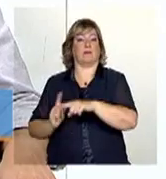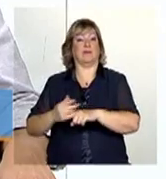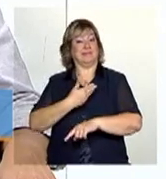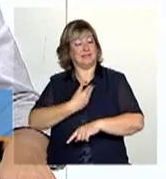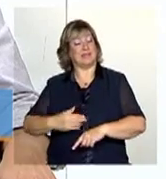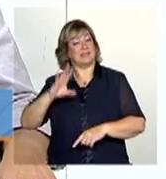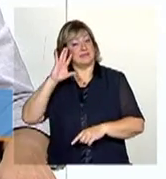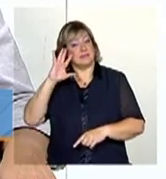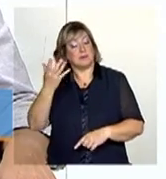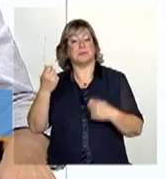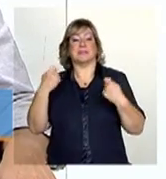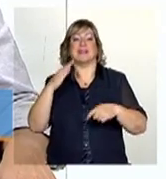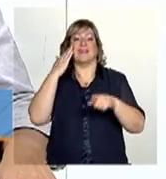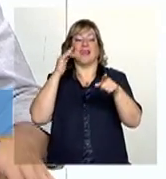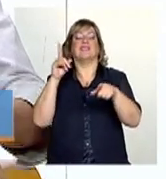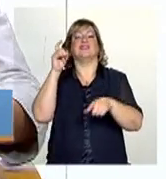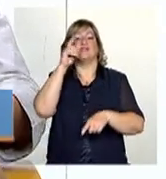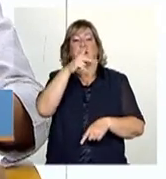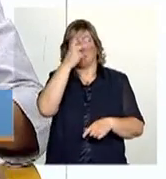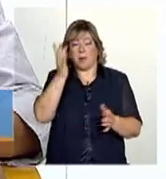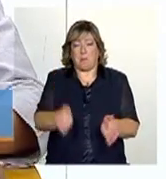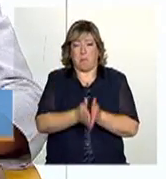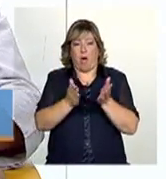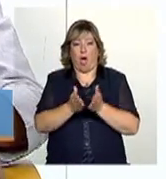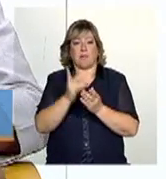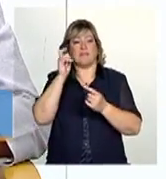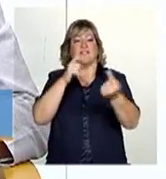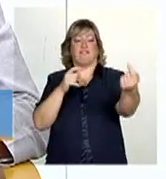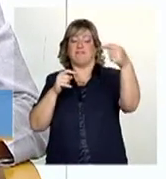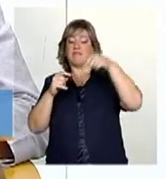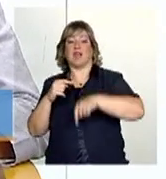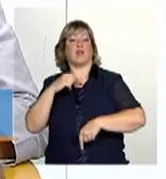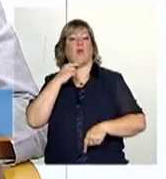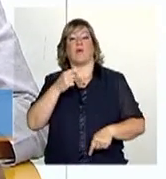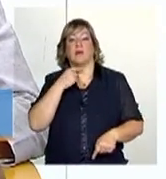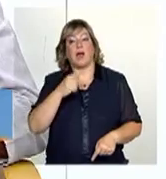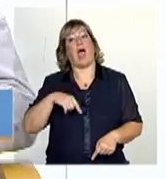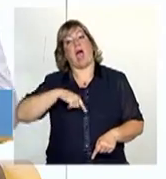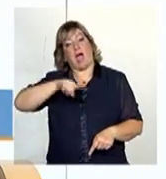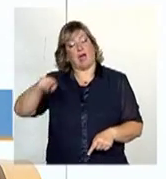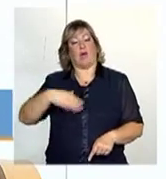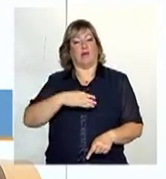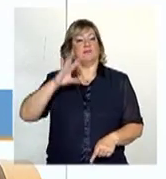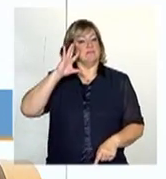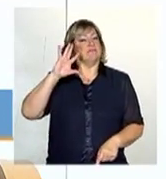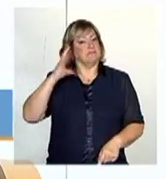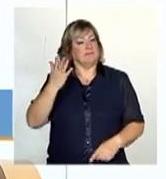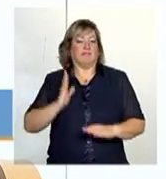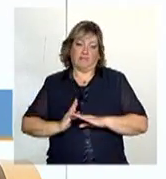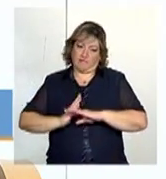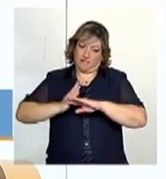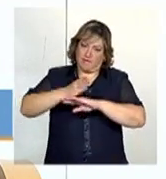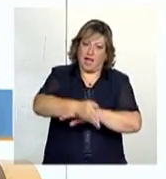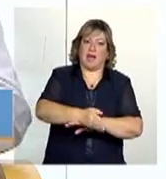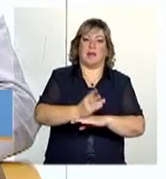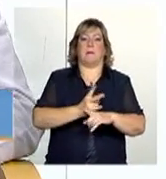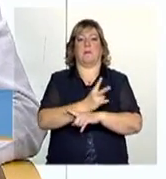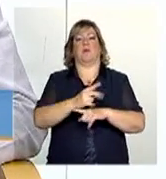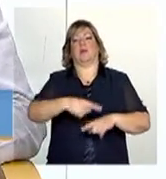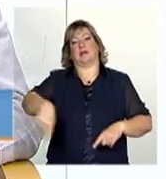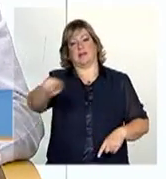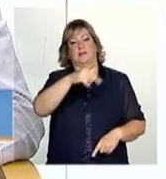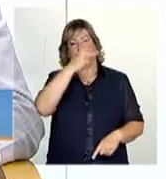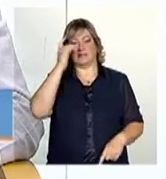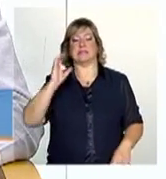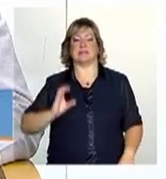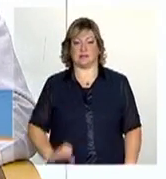entende a dificuldade do cidadão mais pobre chegar até ele, chegar até o poder público, e por isso tem uma ação pró-ativa em busca desse